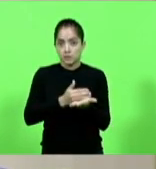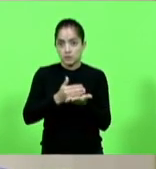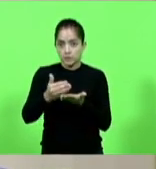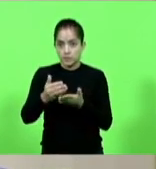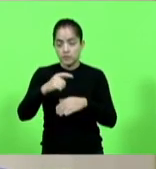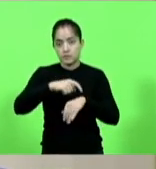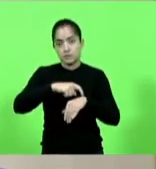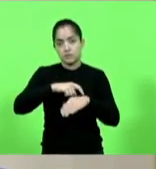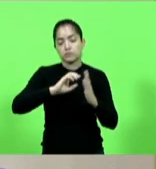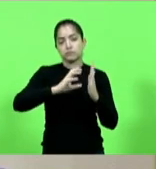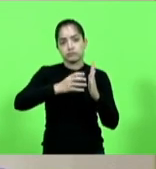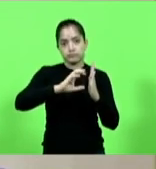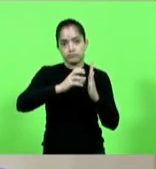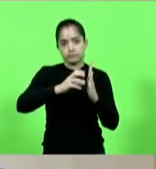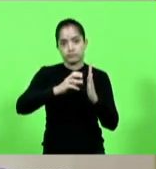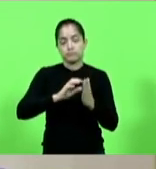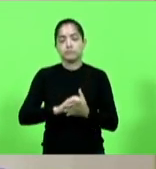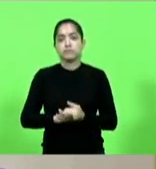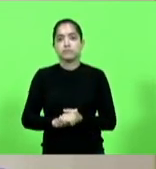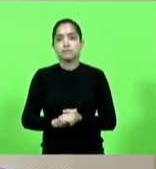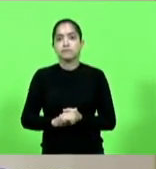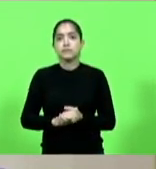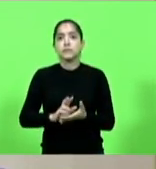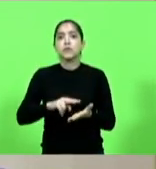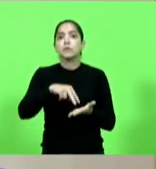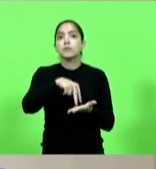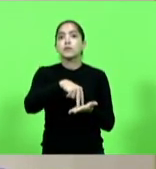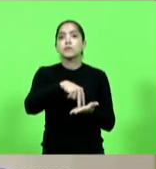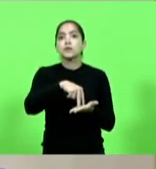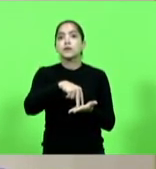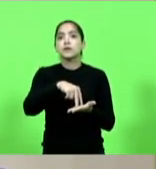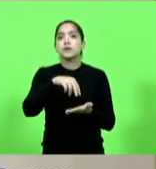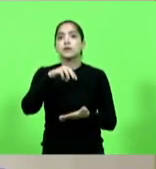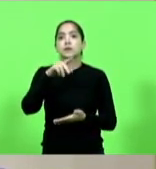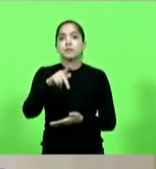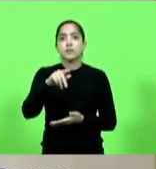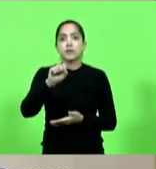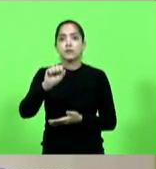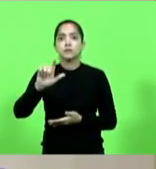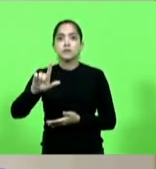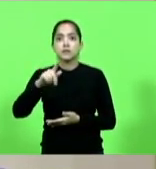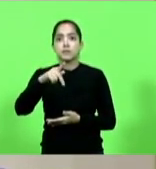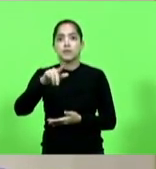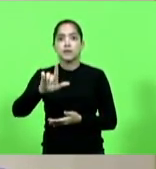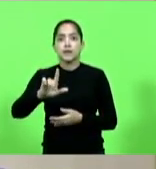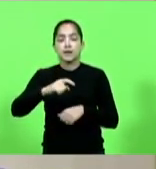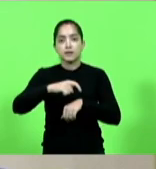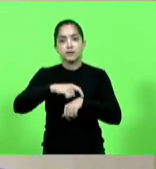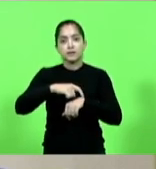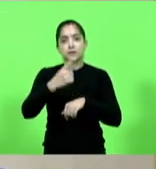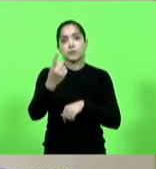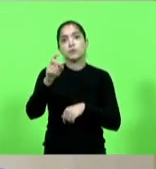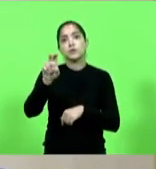horário destinado aos partidos políticos. Primeiro bloco do dia, bloco PSL-PL, por 15 minutos.